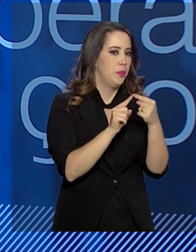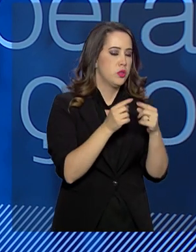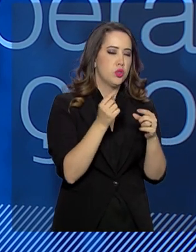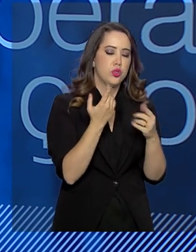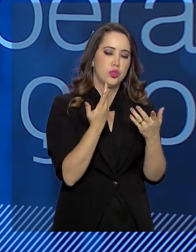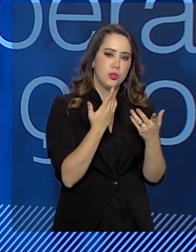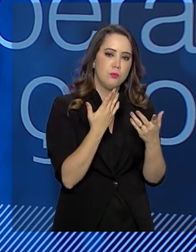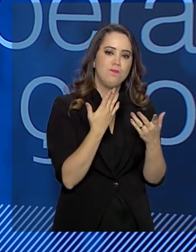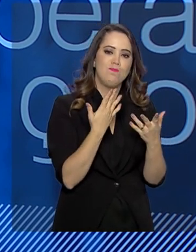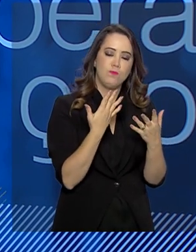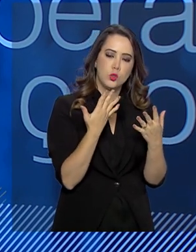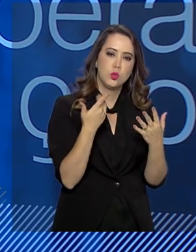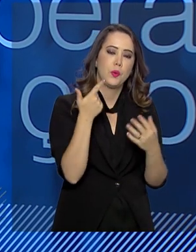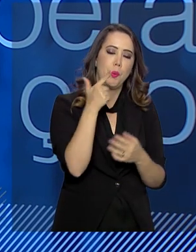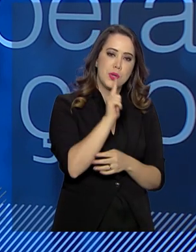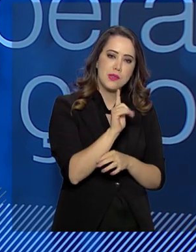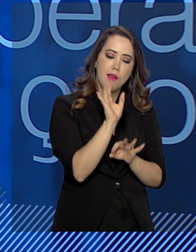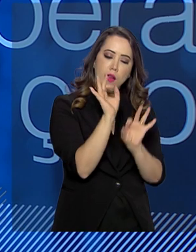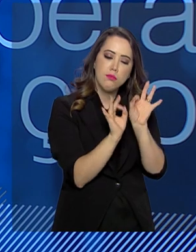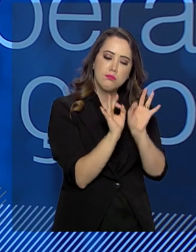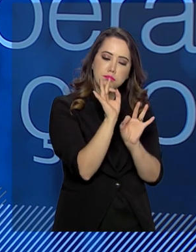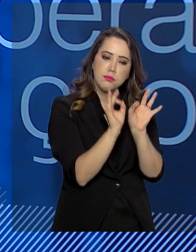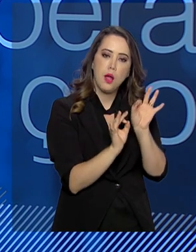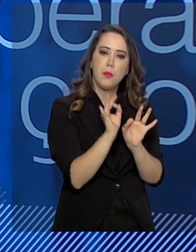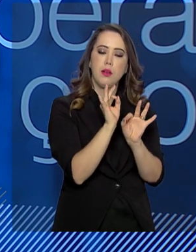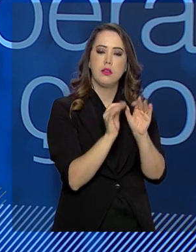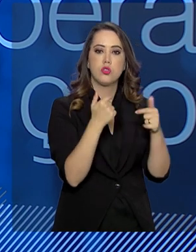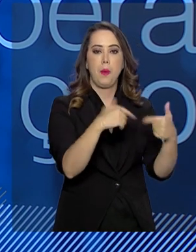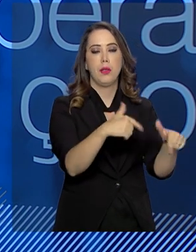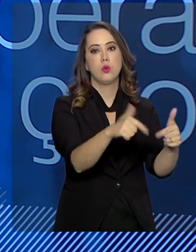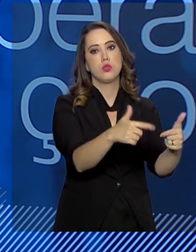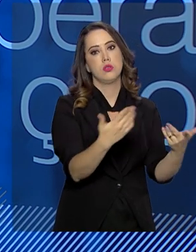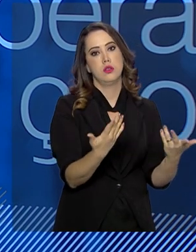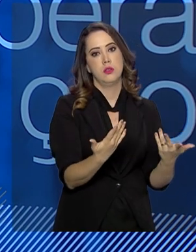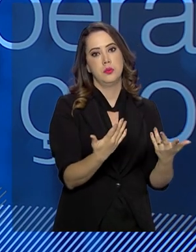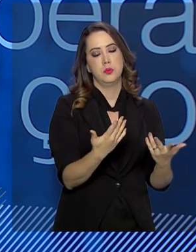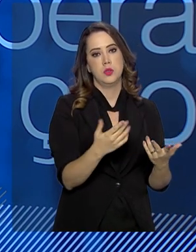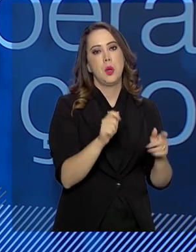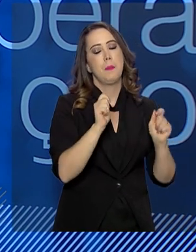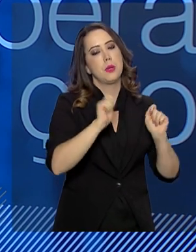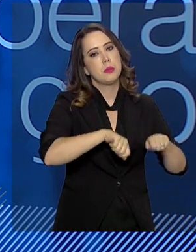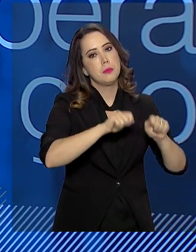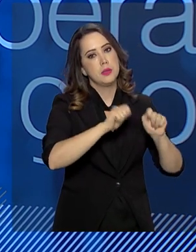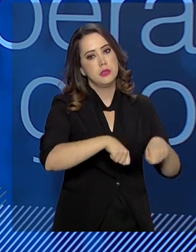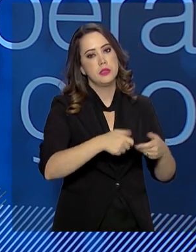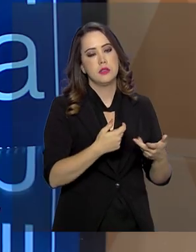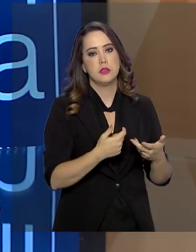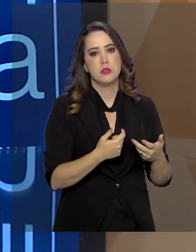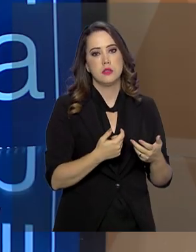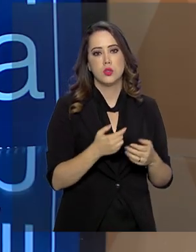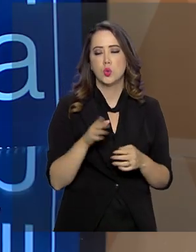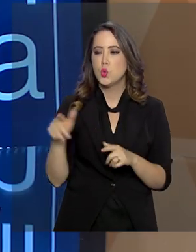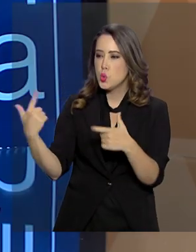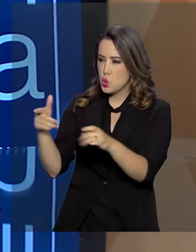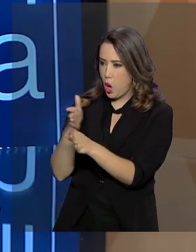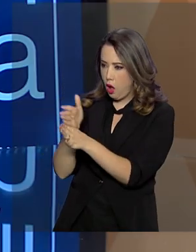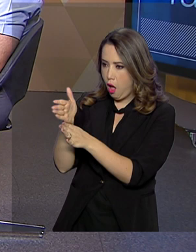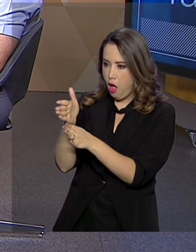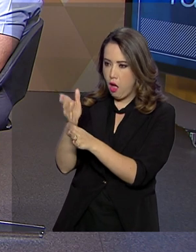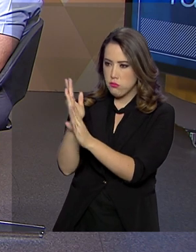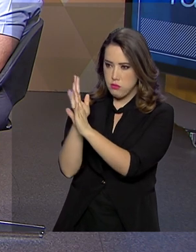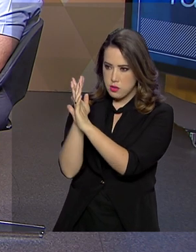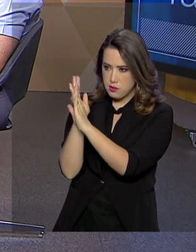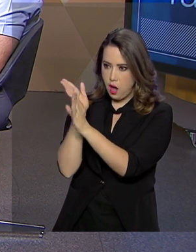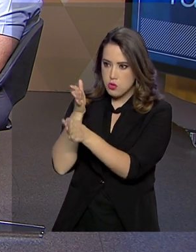construir protocolos de atuação que possibilitem essa situação. faixas de fronteira? Isso, nas faixas de